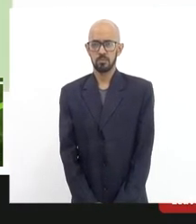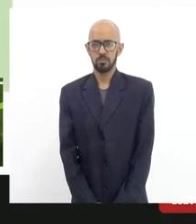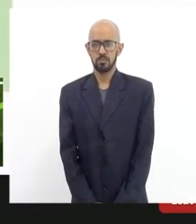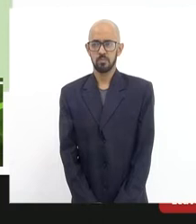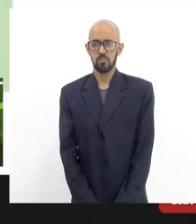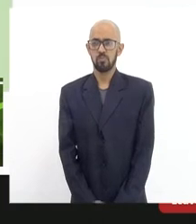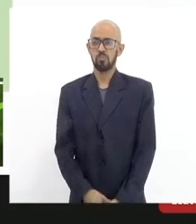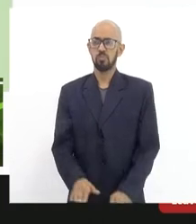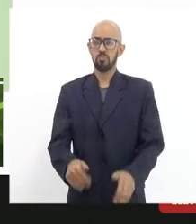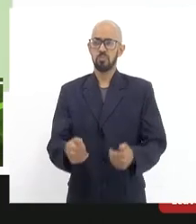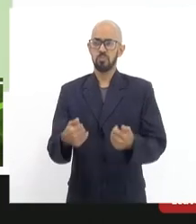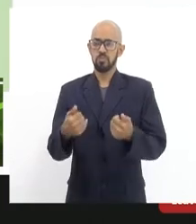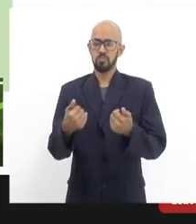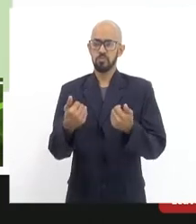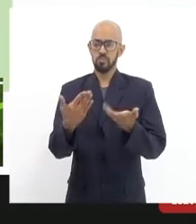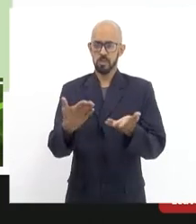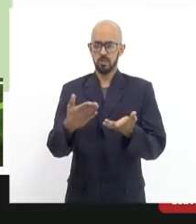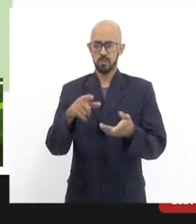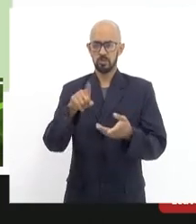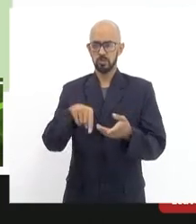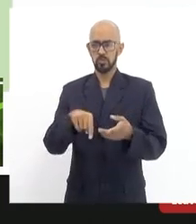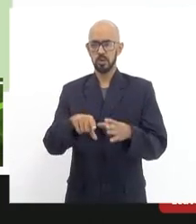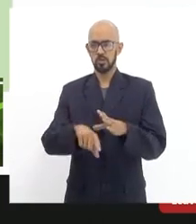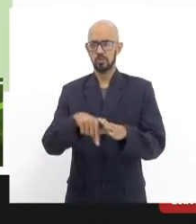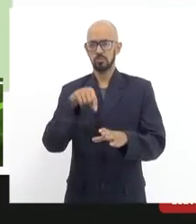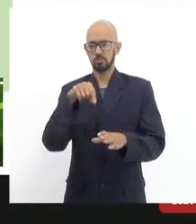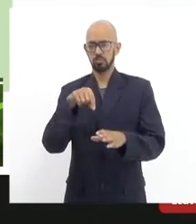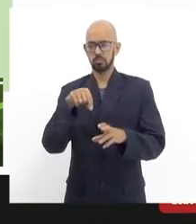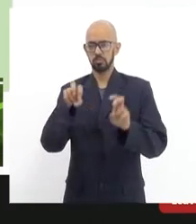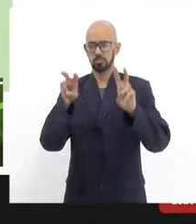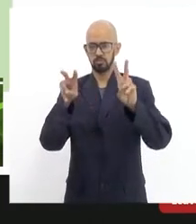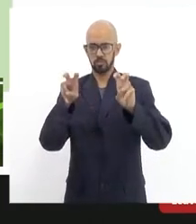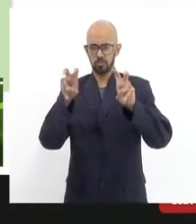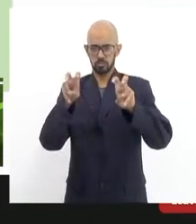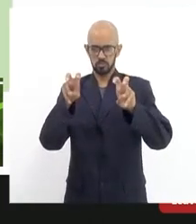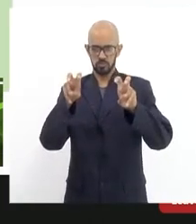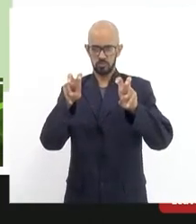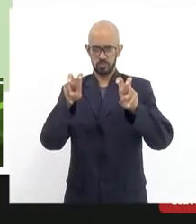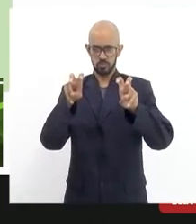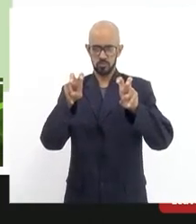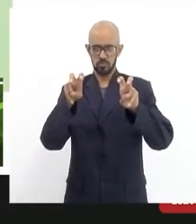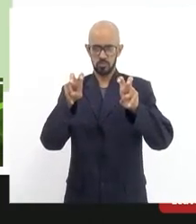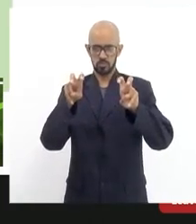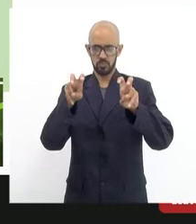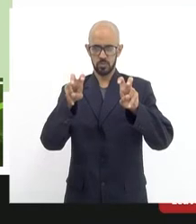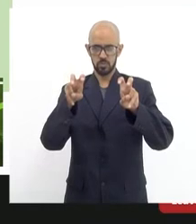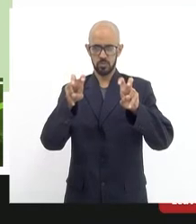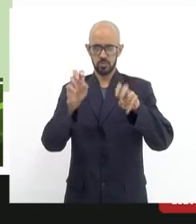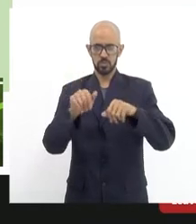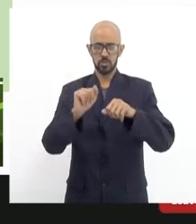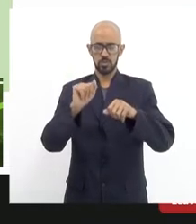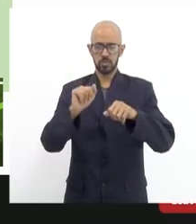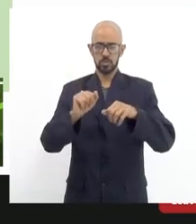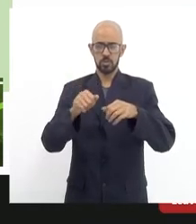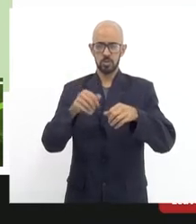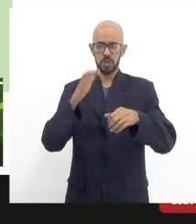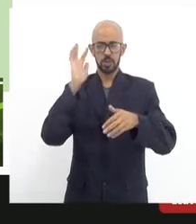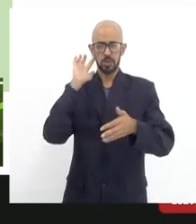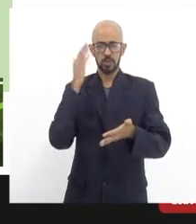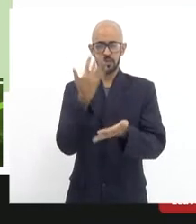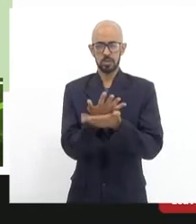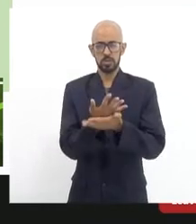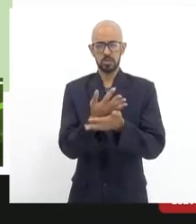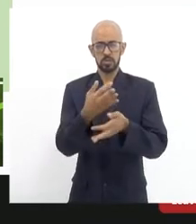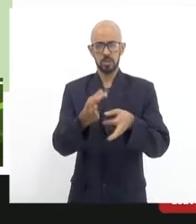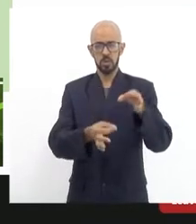Esses são os destaques extraídos da... vão vir aí os destaques da sentença judicial que condenou o Estado